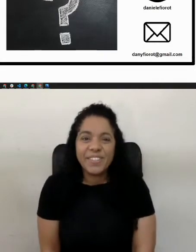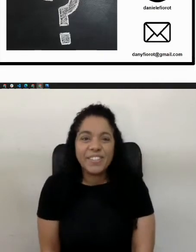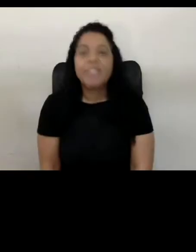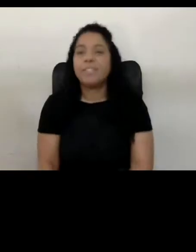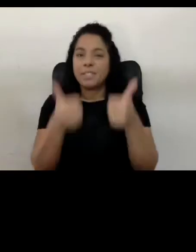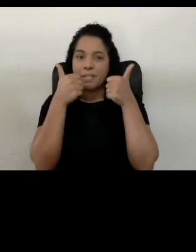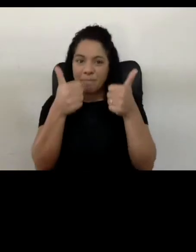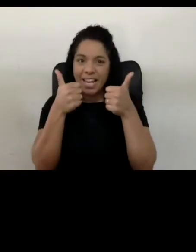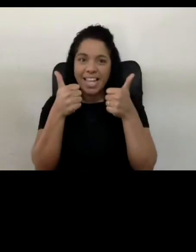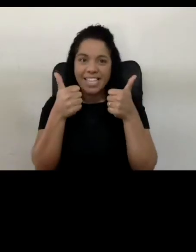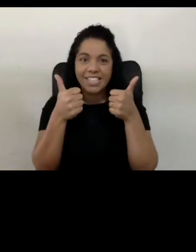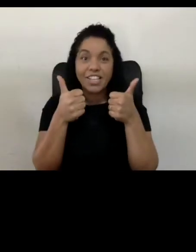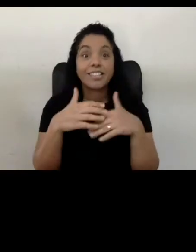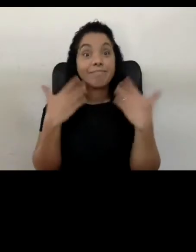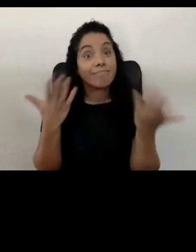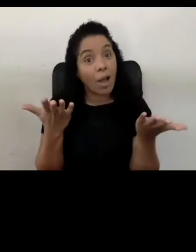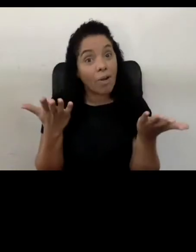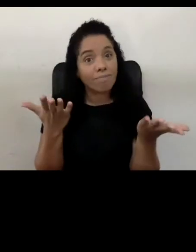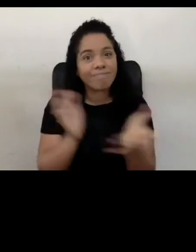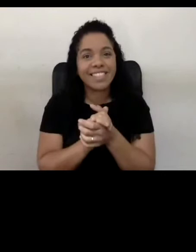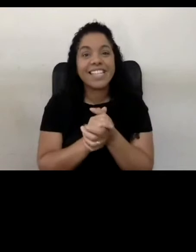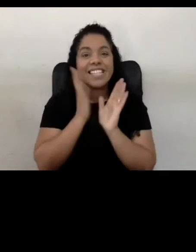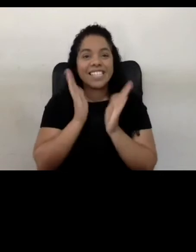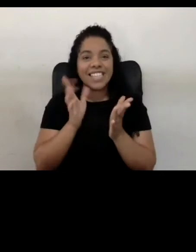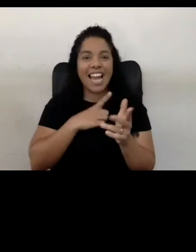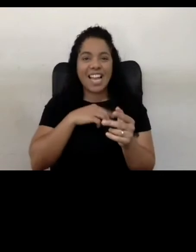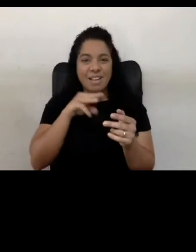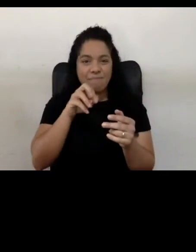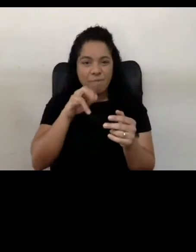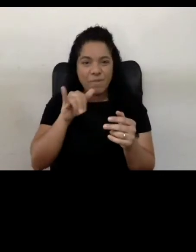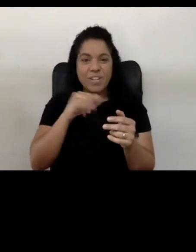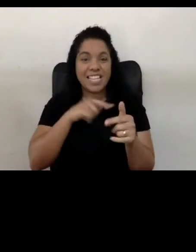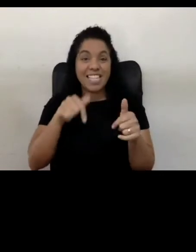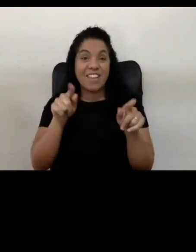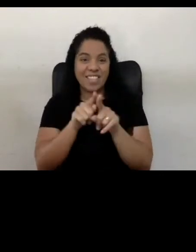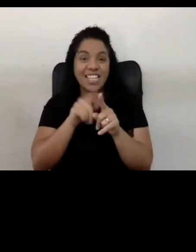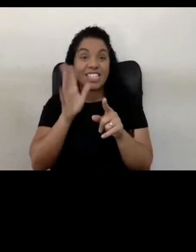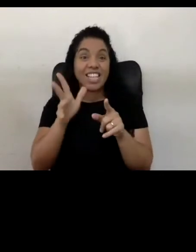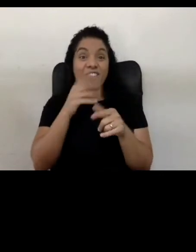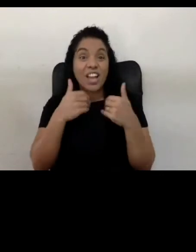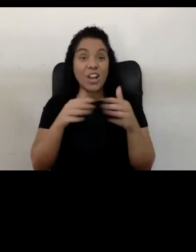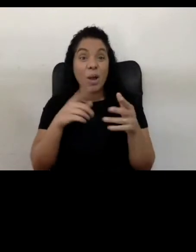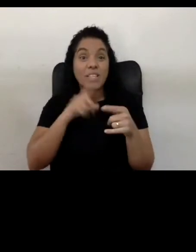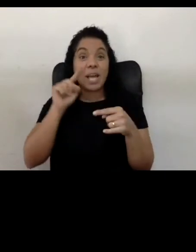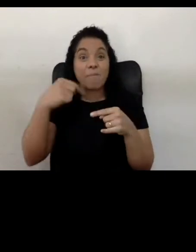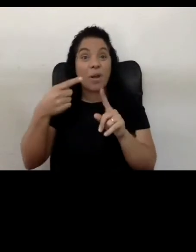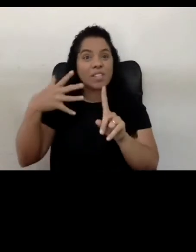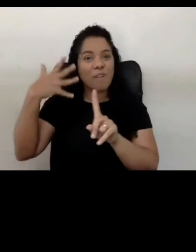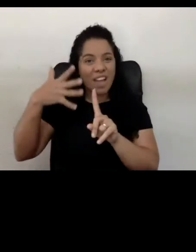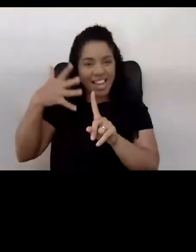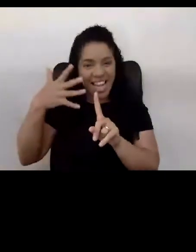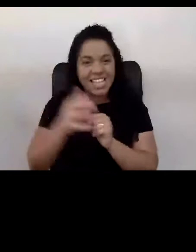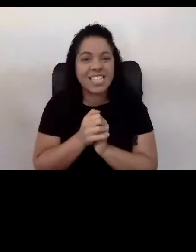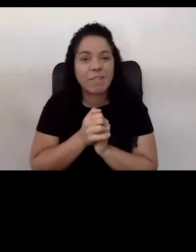Beleza, gente. Então, a gente já teve aí a Memory aqui no palco com a gente. A gente já vai começar a nossa próxima palestra.